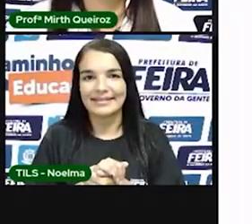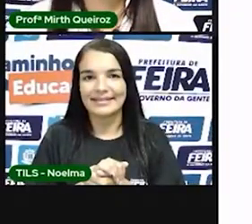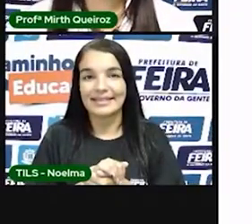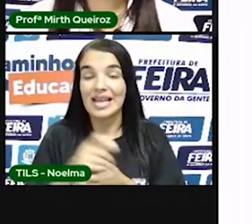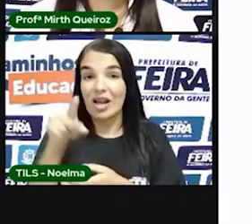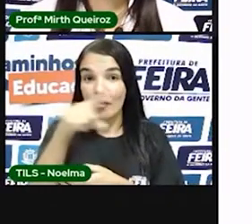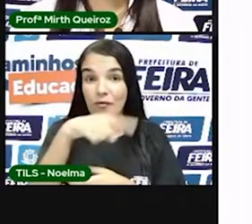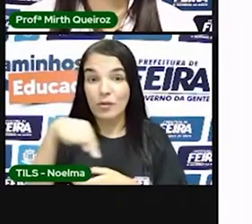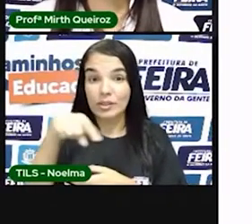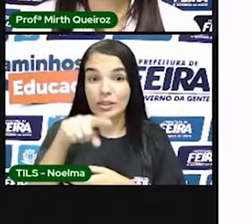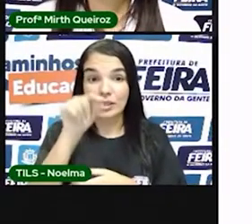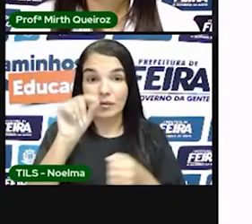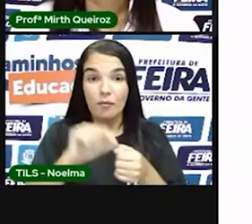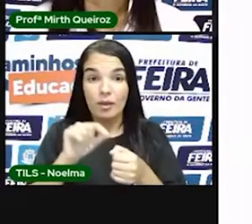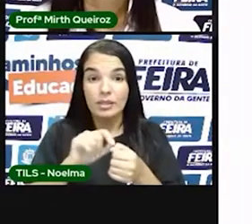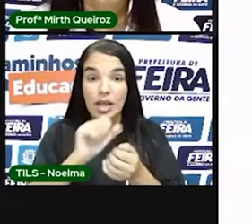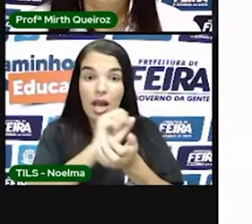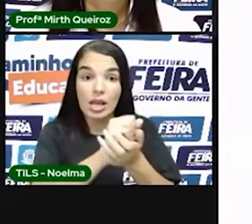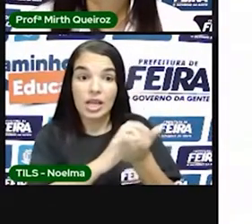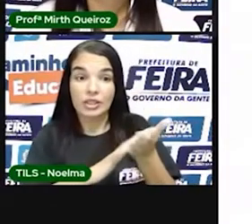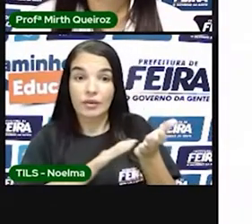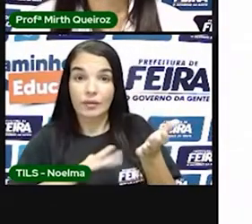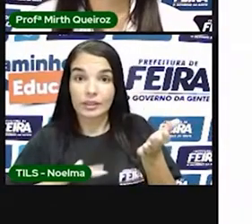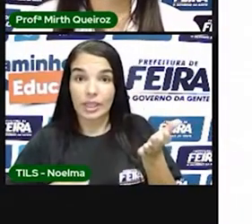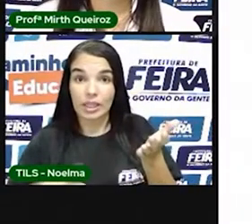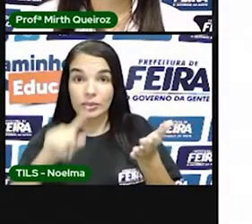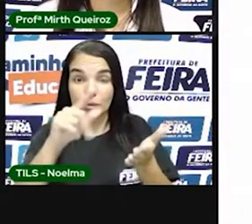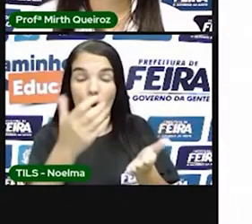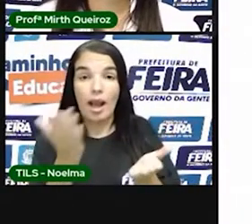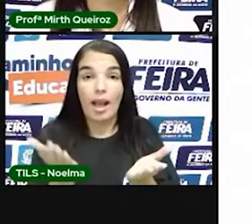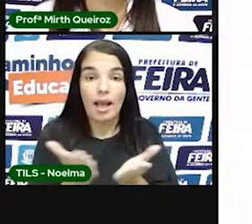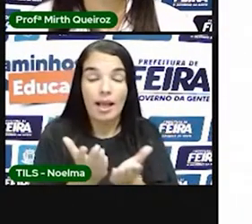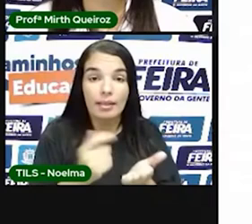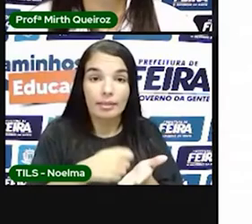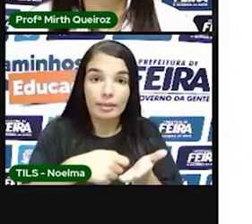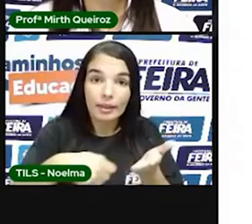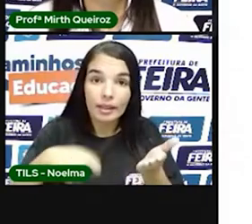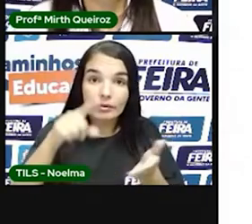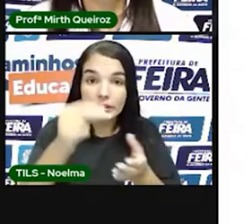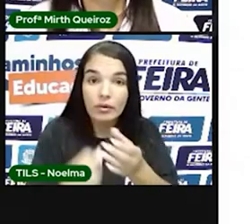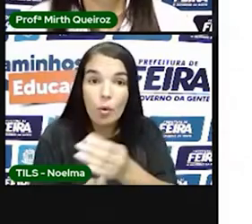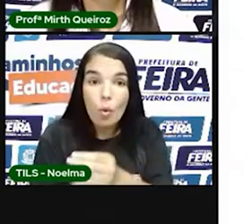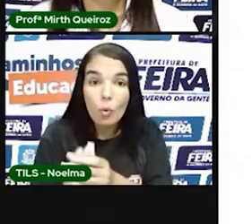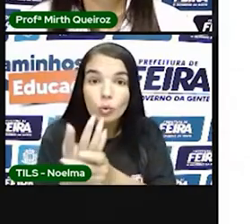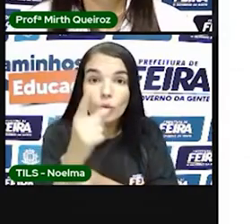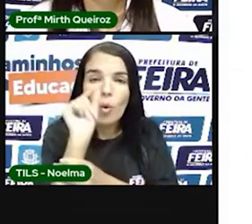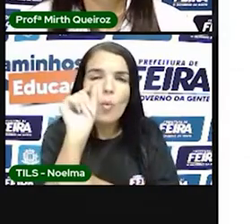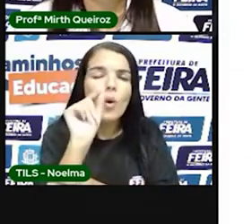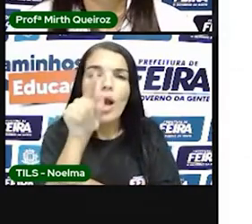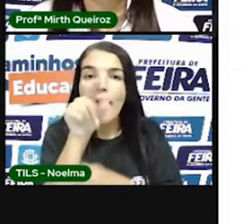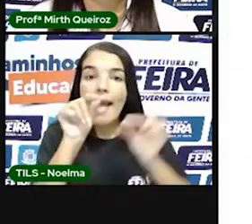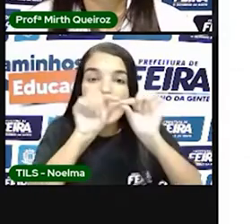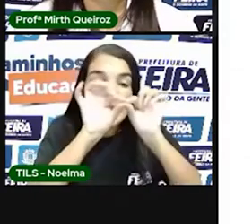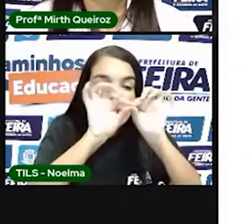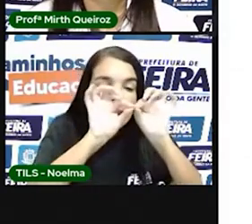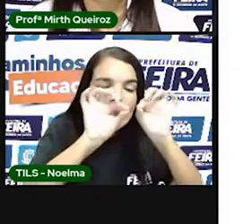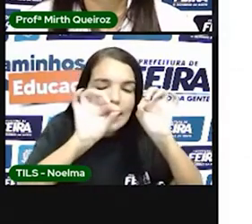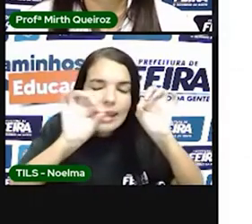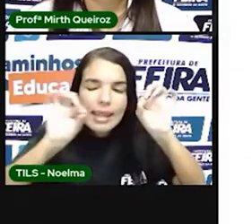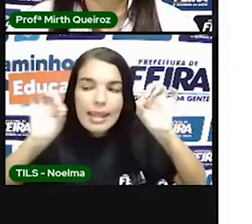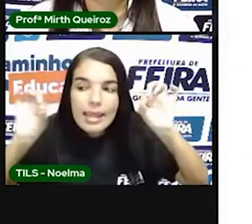Vocês vão fazer uma atividade no caderno de vocês, onde vocês vão construir uma linha do tempo.